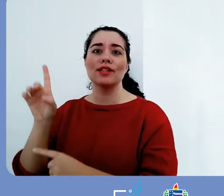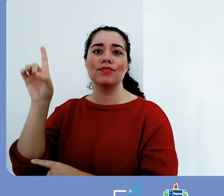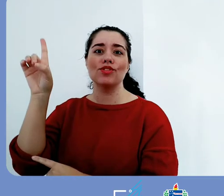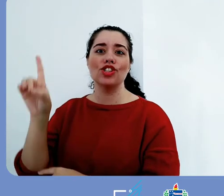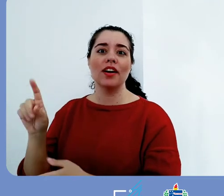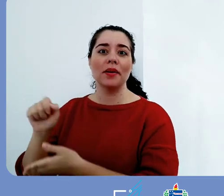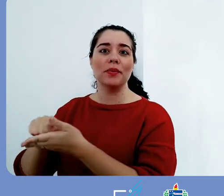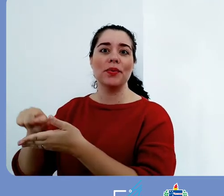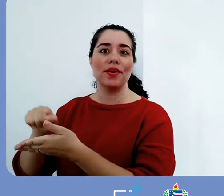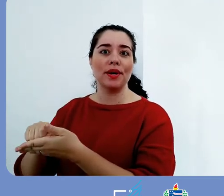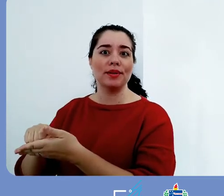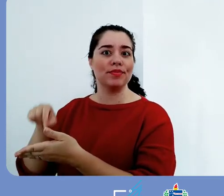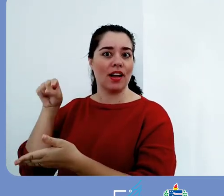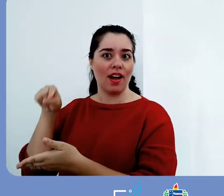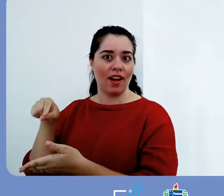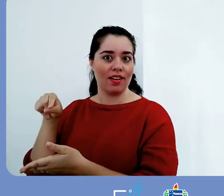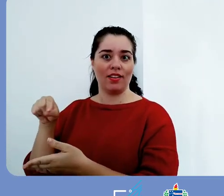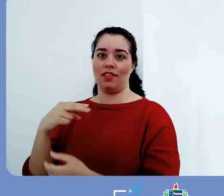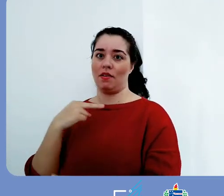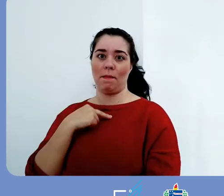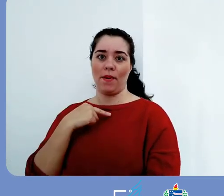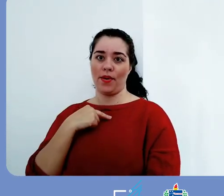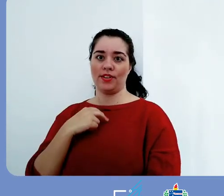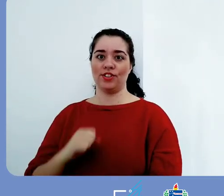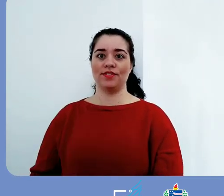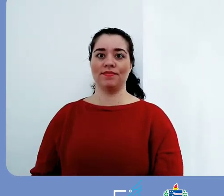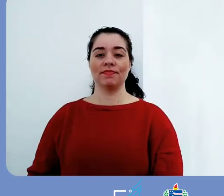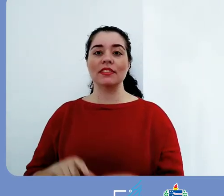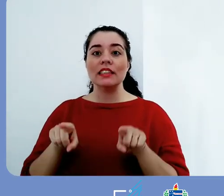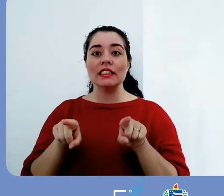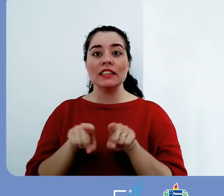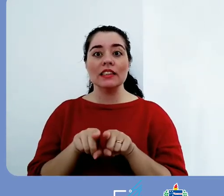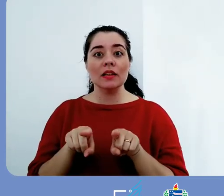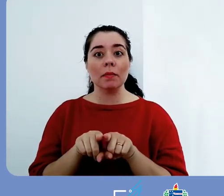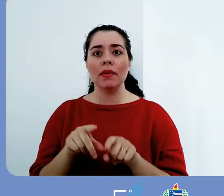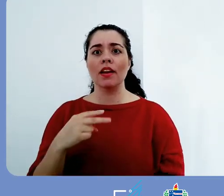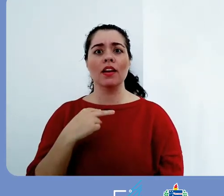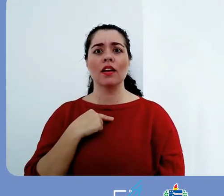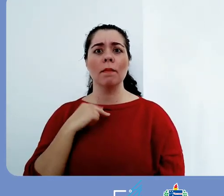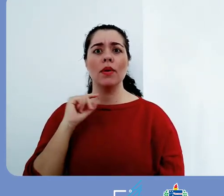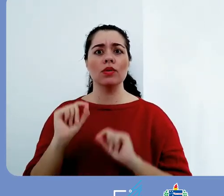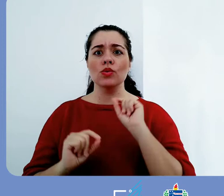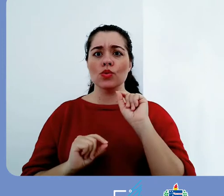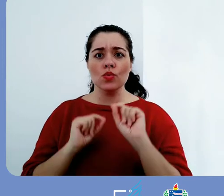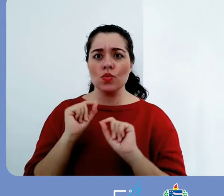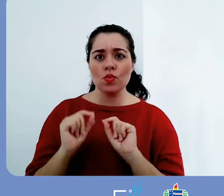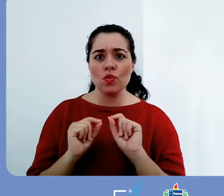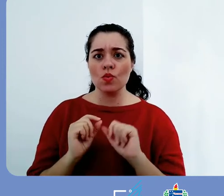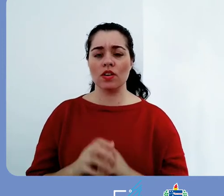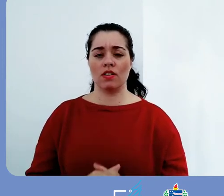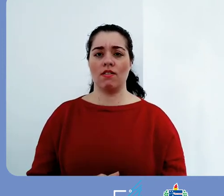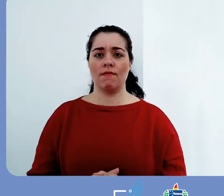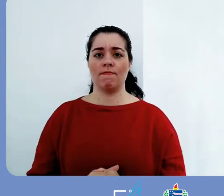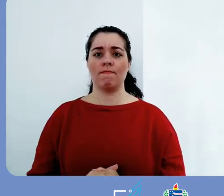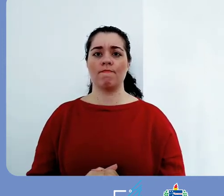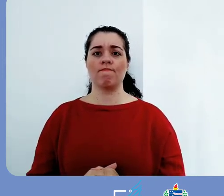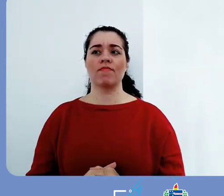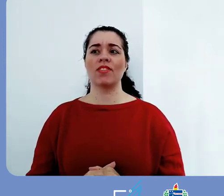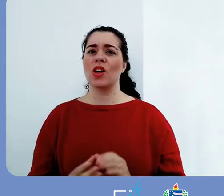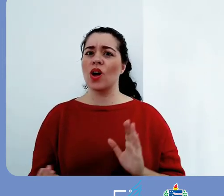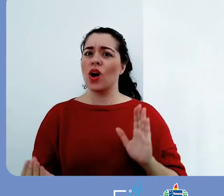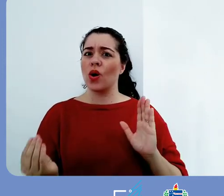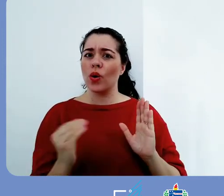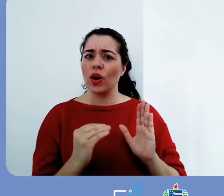Você também não deve inserir no repositório qualquer tipo de conteúdo que não tenha relação